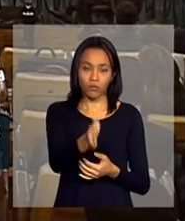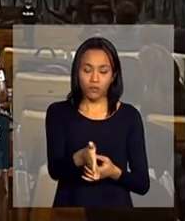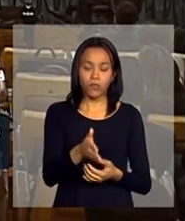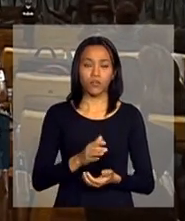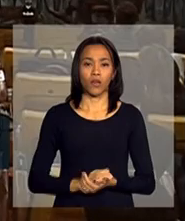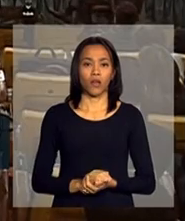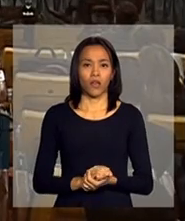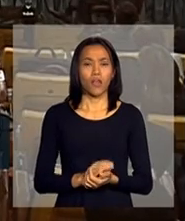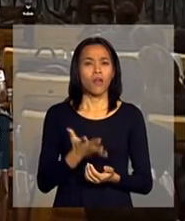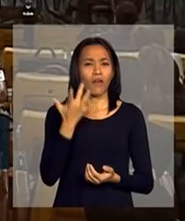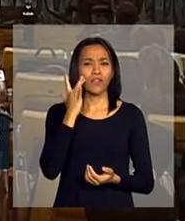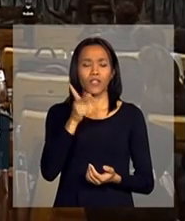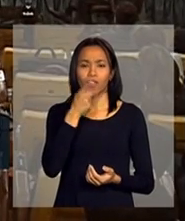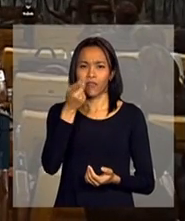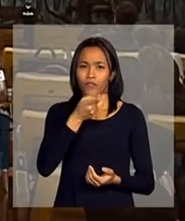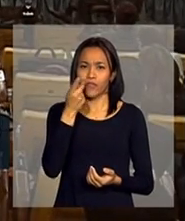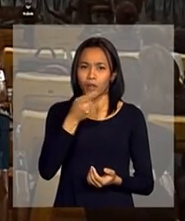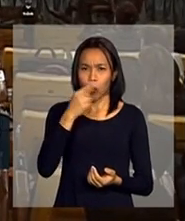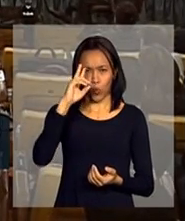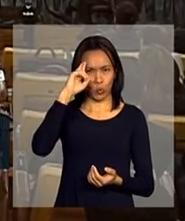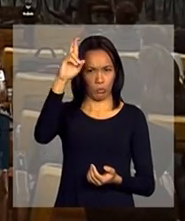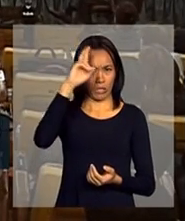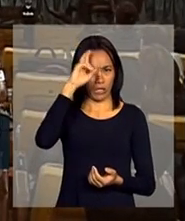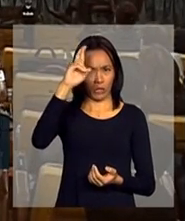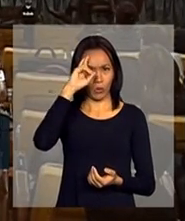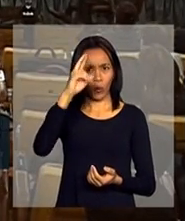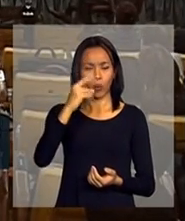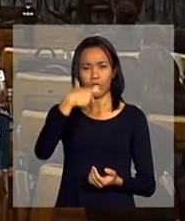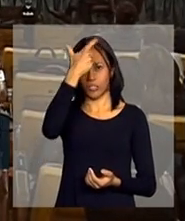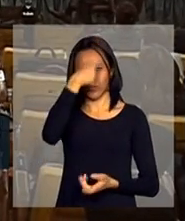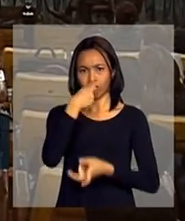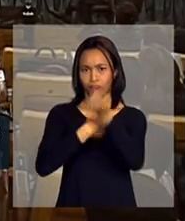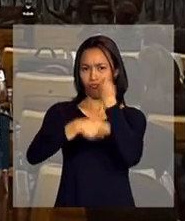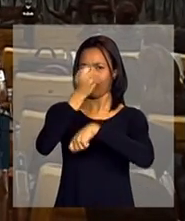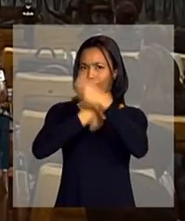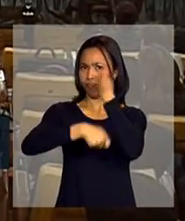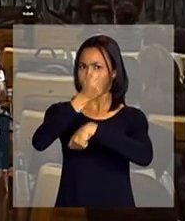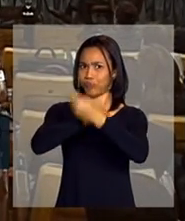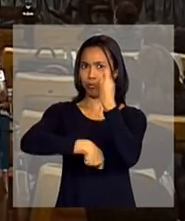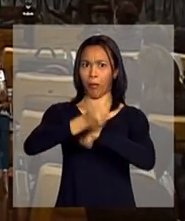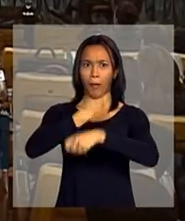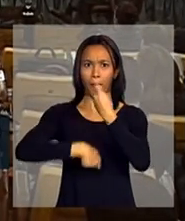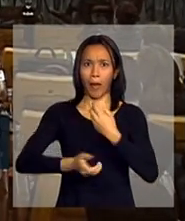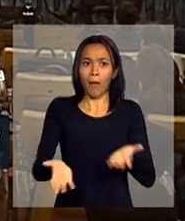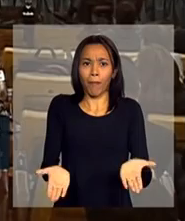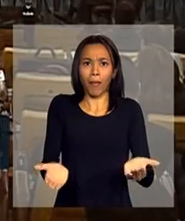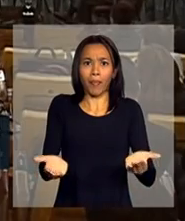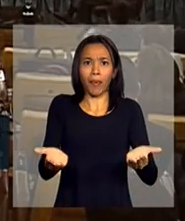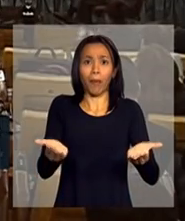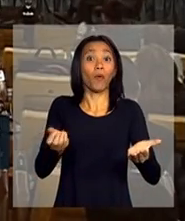Acho que ele colocou os empreendedores meio como heróis, no sentido de que estão gerando mais empregos